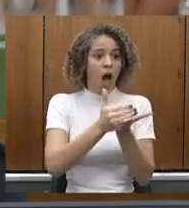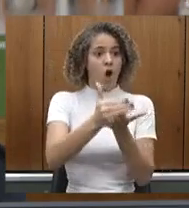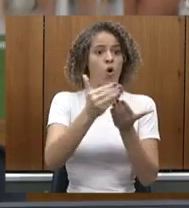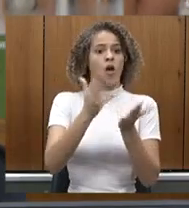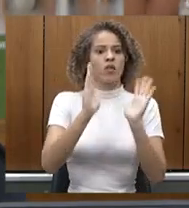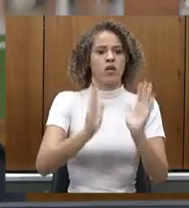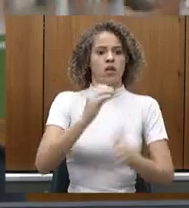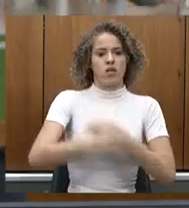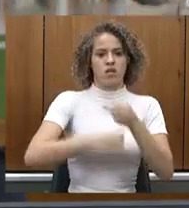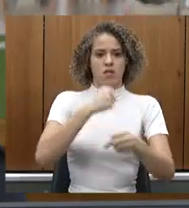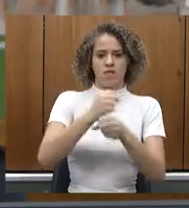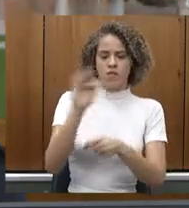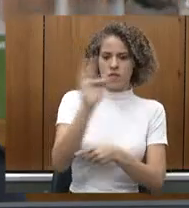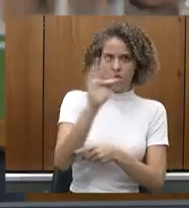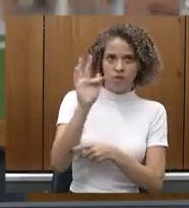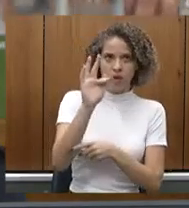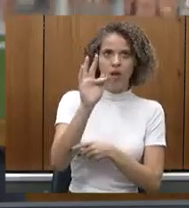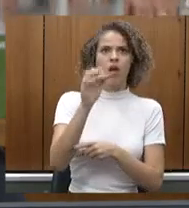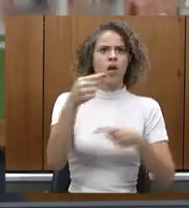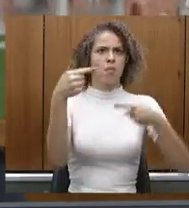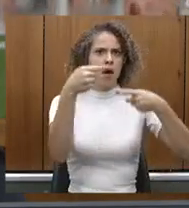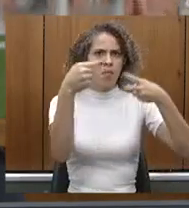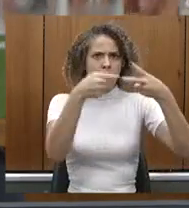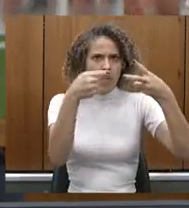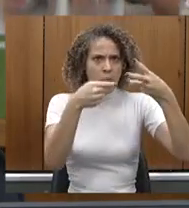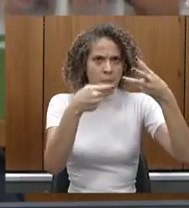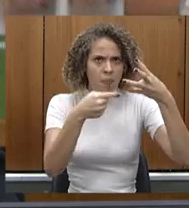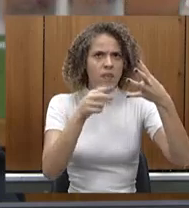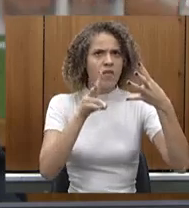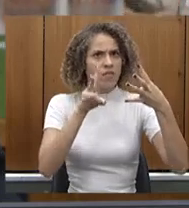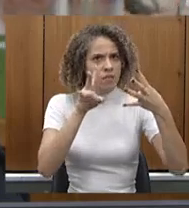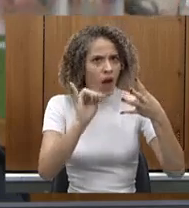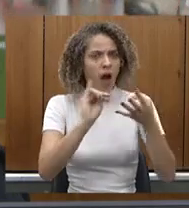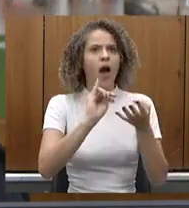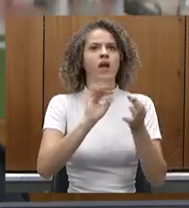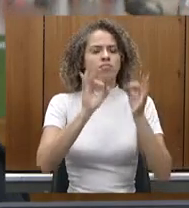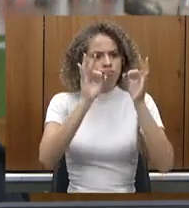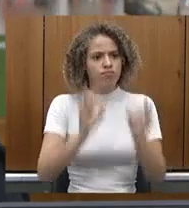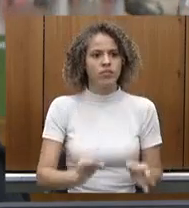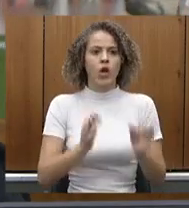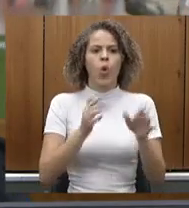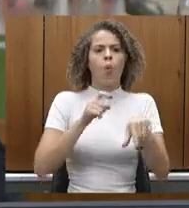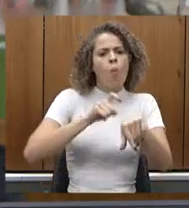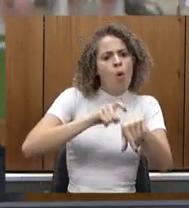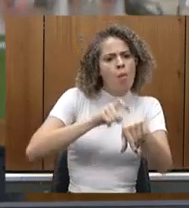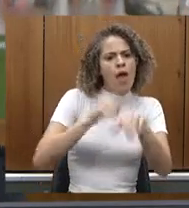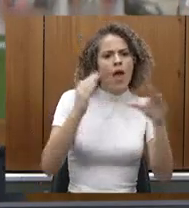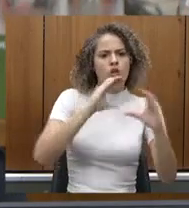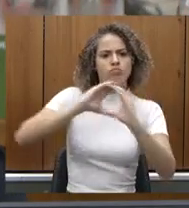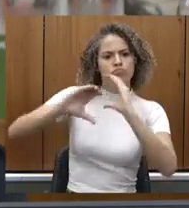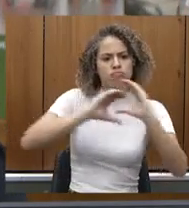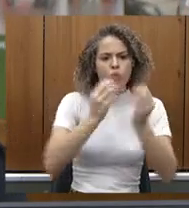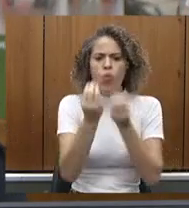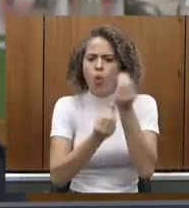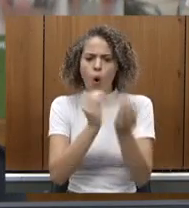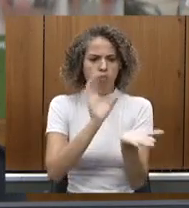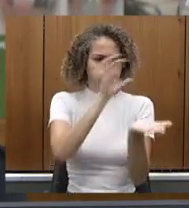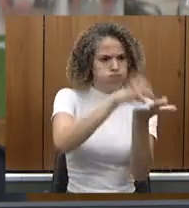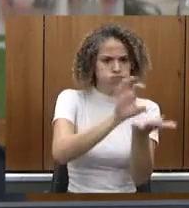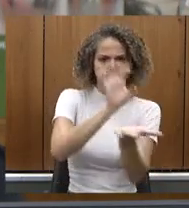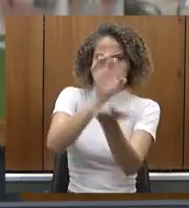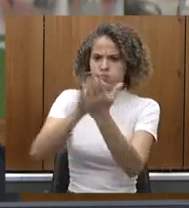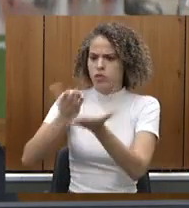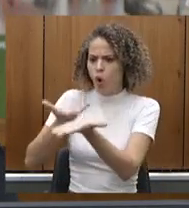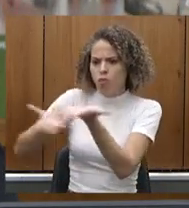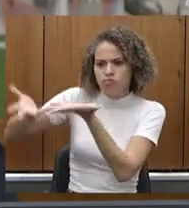a especificar cada um. Então, gente precisou para estar passando para essa fase de comunicar aos municípios qual que